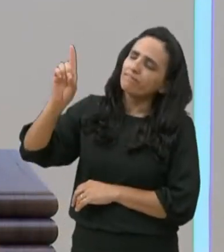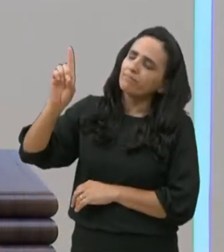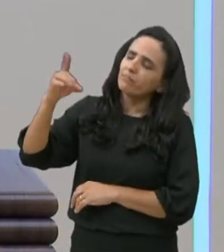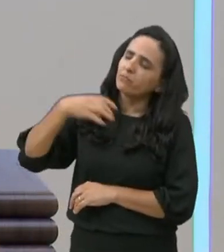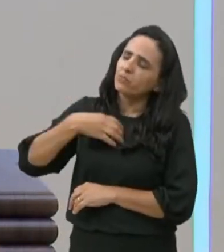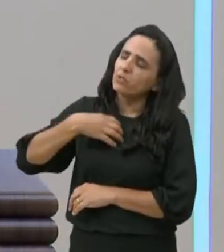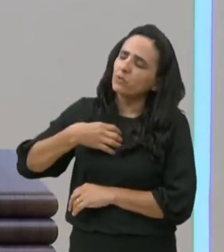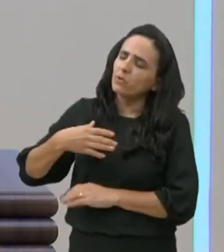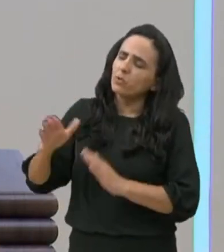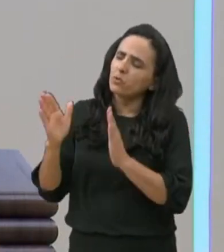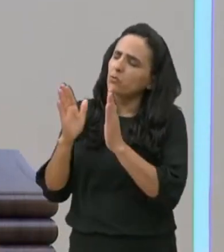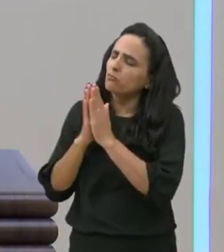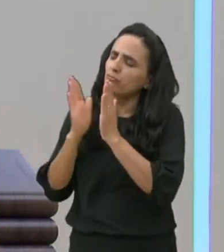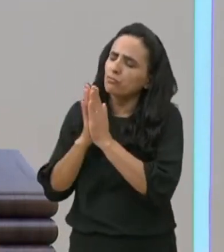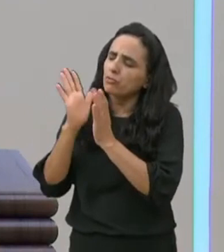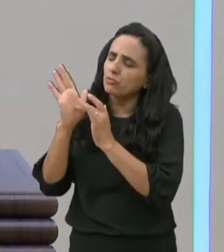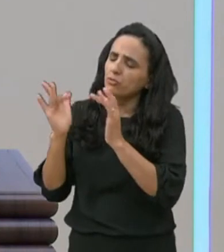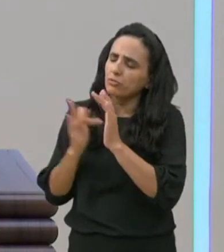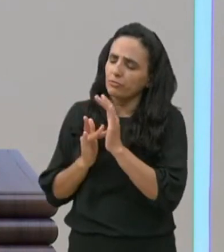no nome santo de Jesus,